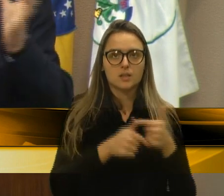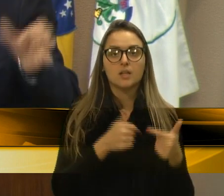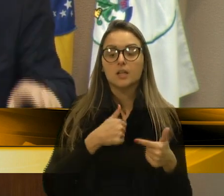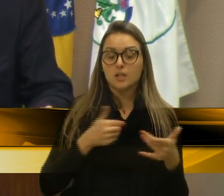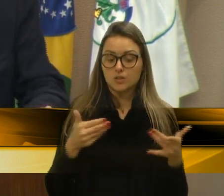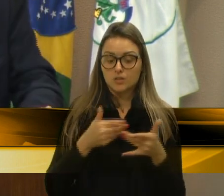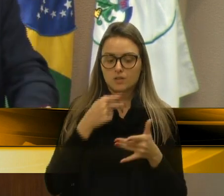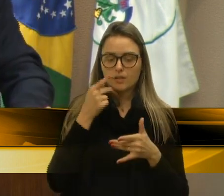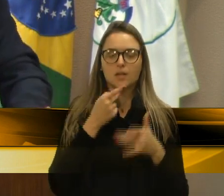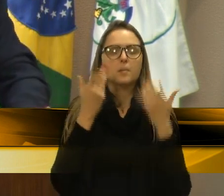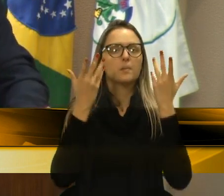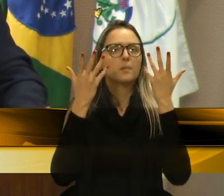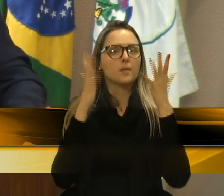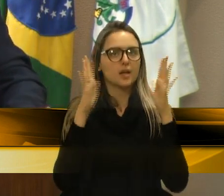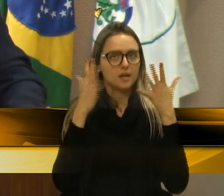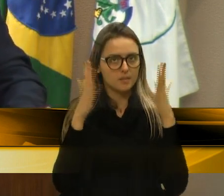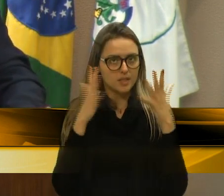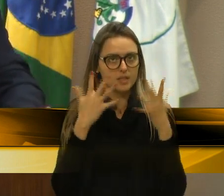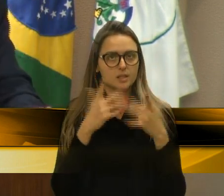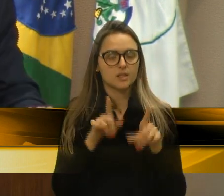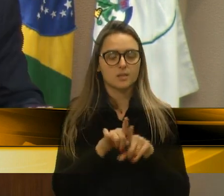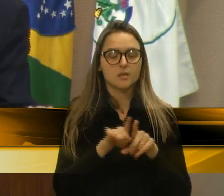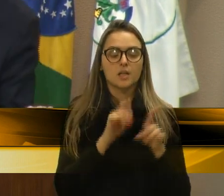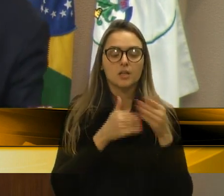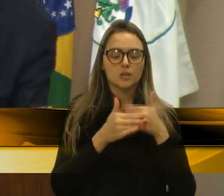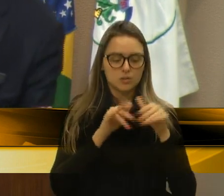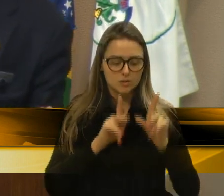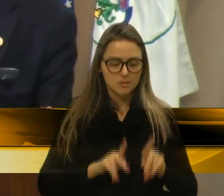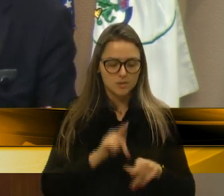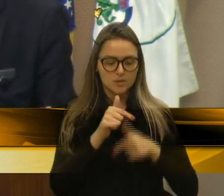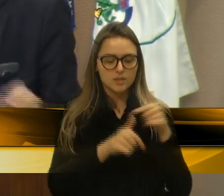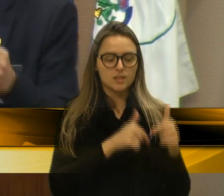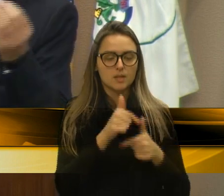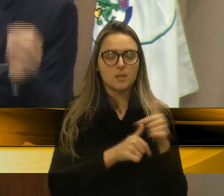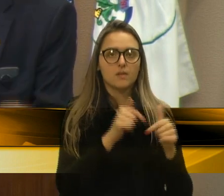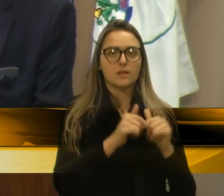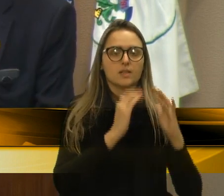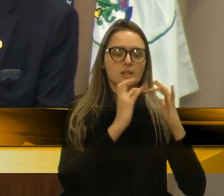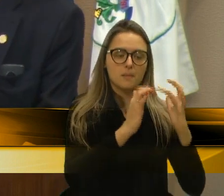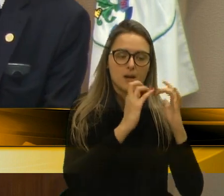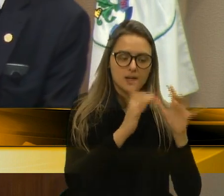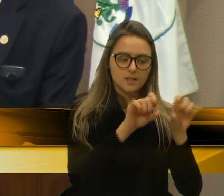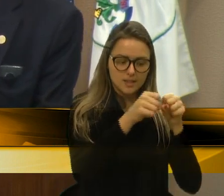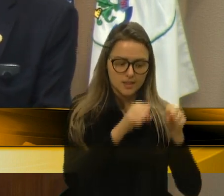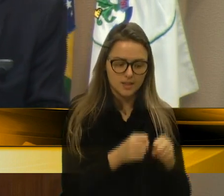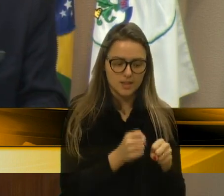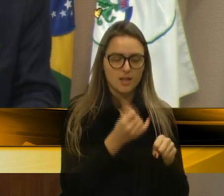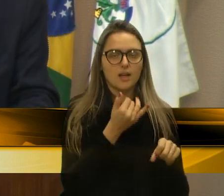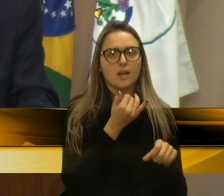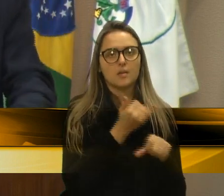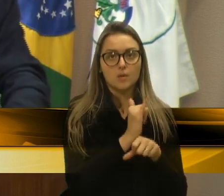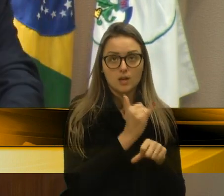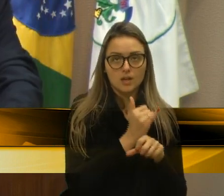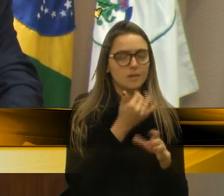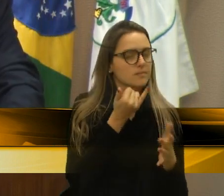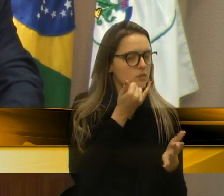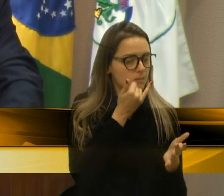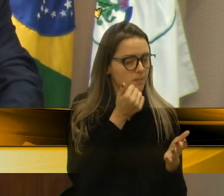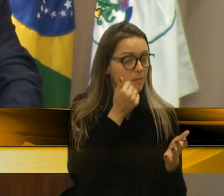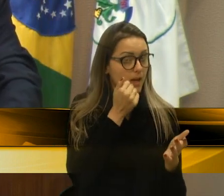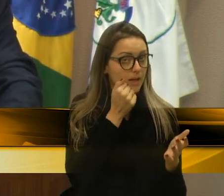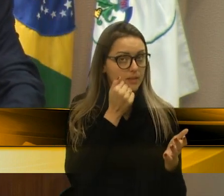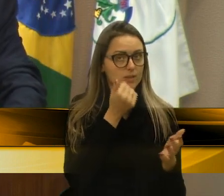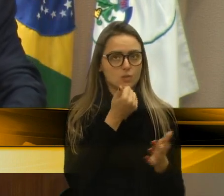penalizar, porque, as pessoas, que trabalhavam, nesse tributador, ainda tem, as raízes, ainda tem o conhecimento, de trabalhar lá,